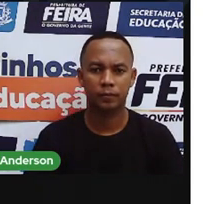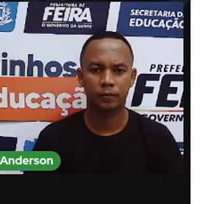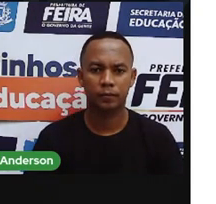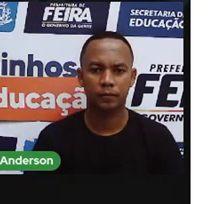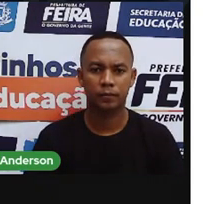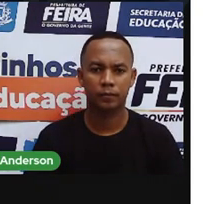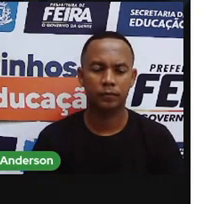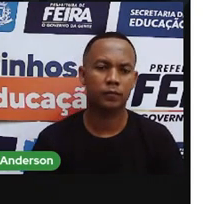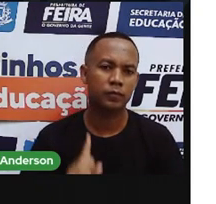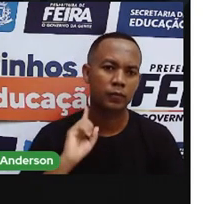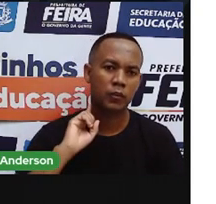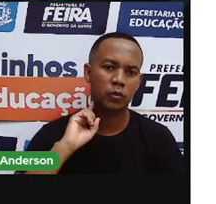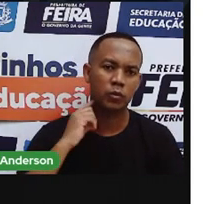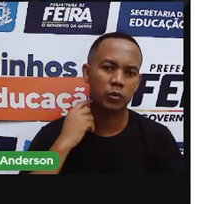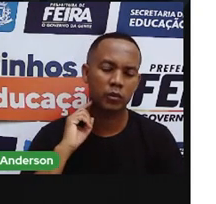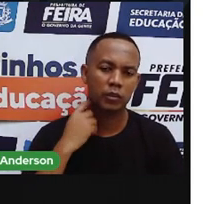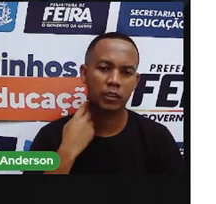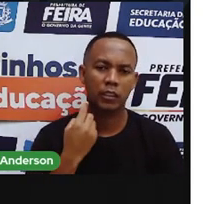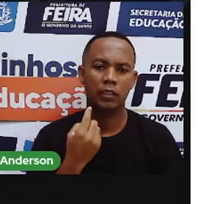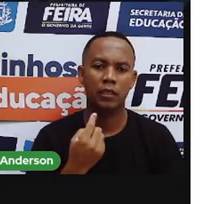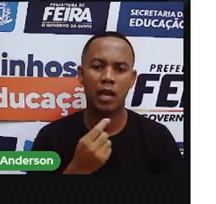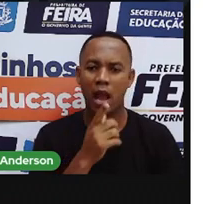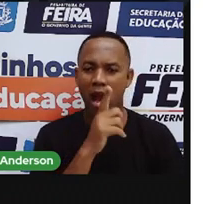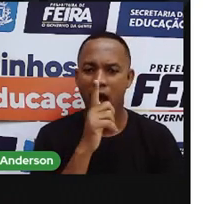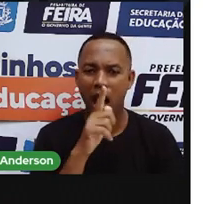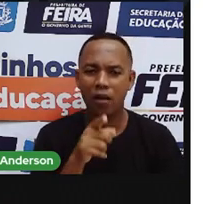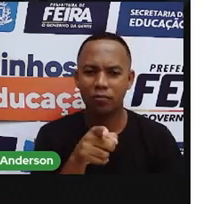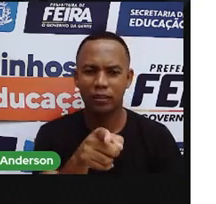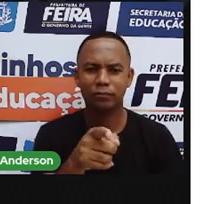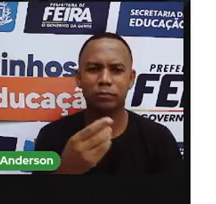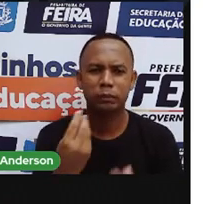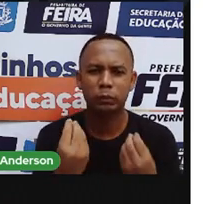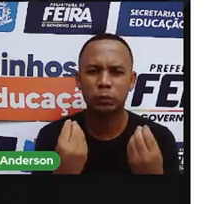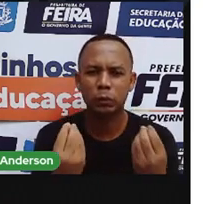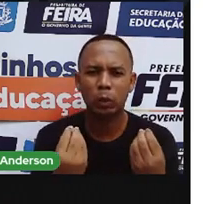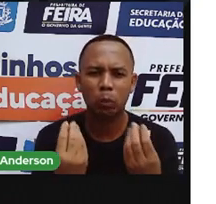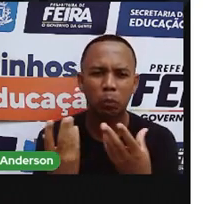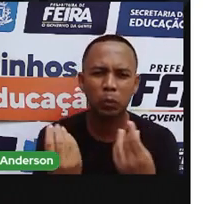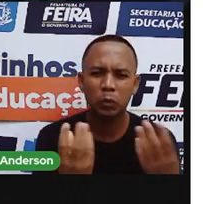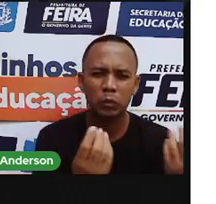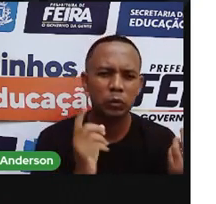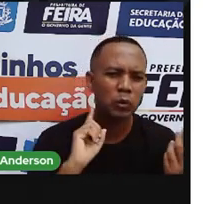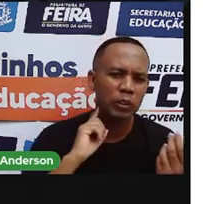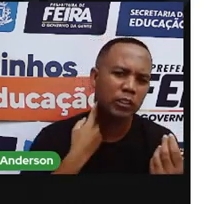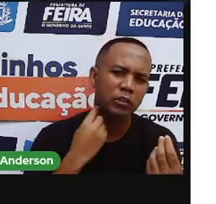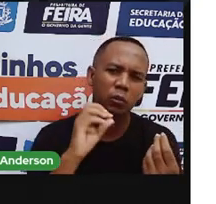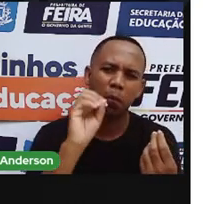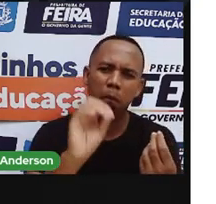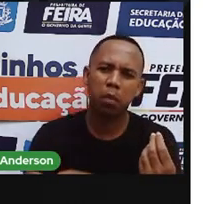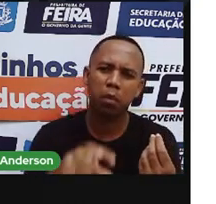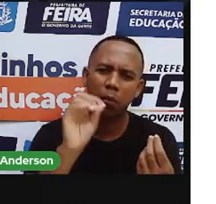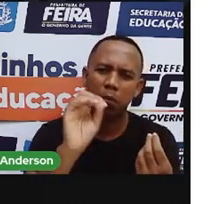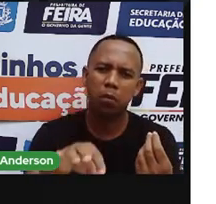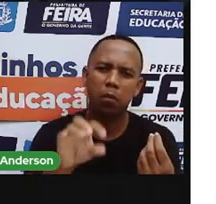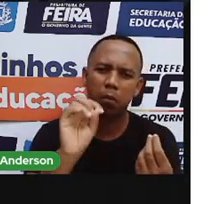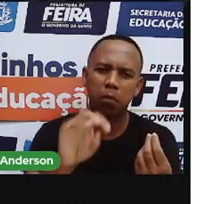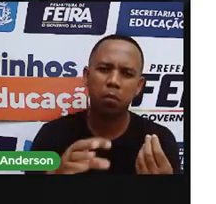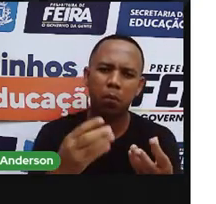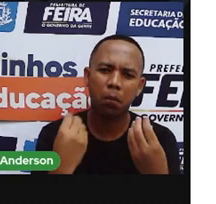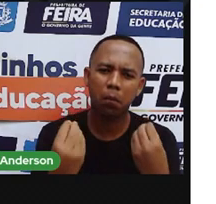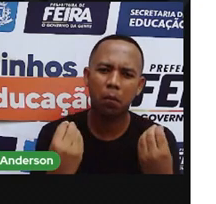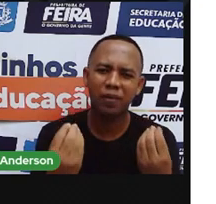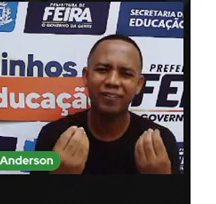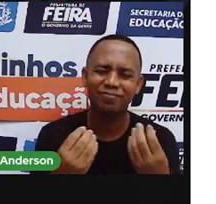Bom, a poluição da água. A principal causa, né? Na poluição da água é o quê? O lançamento do